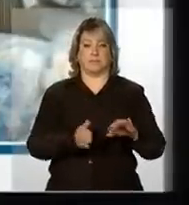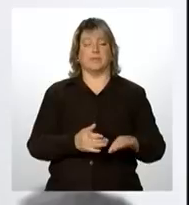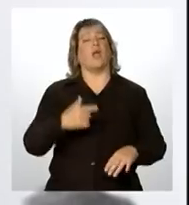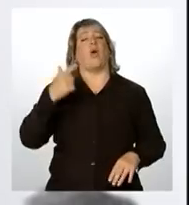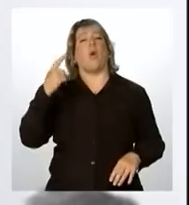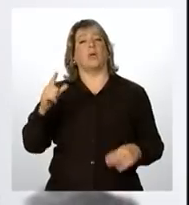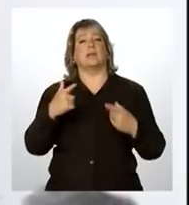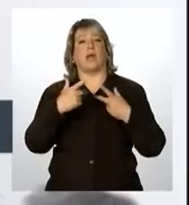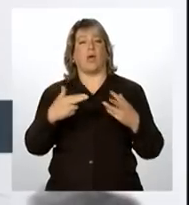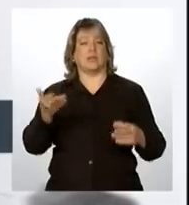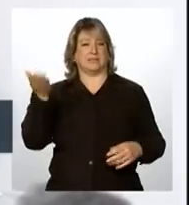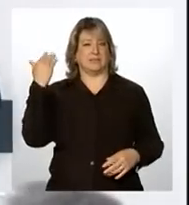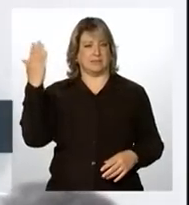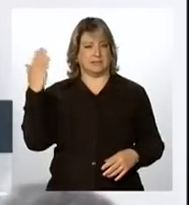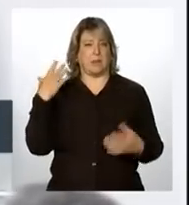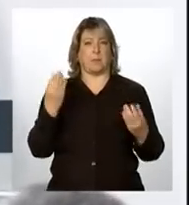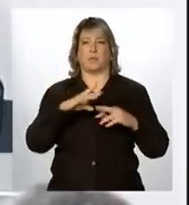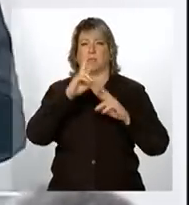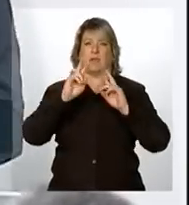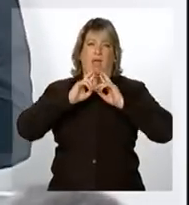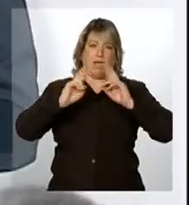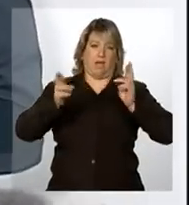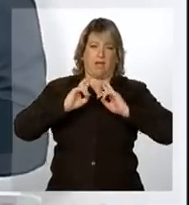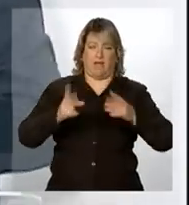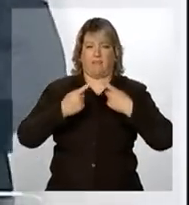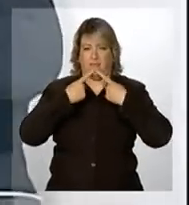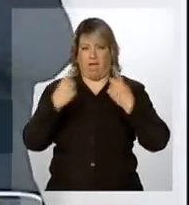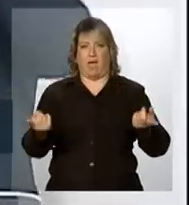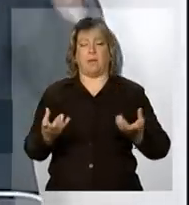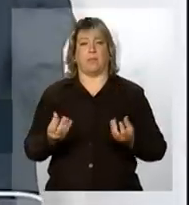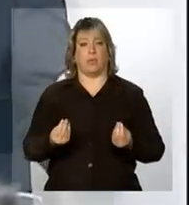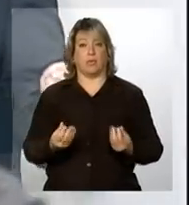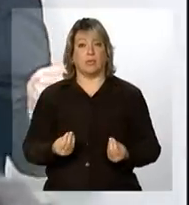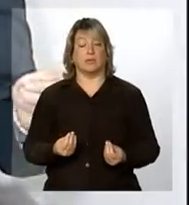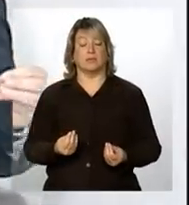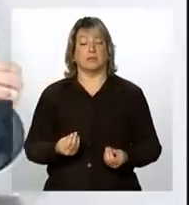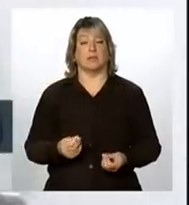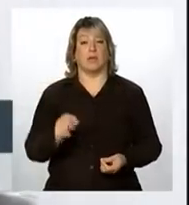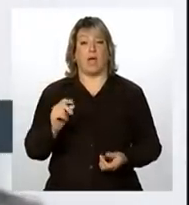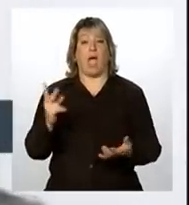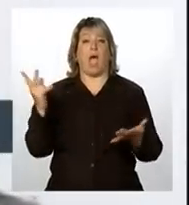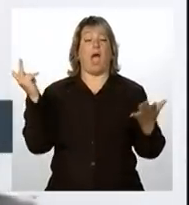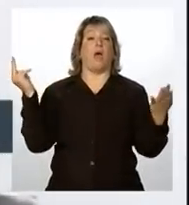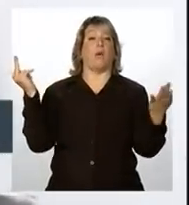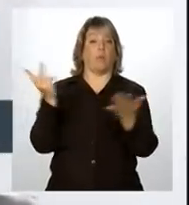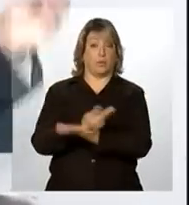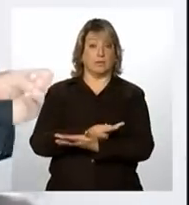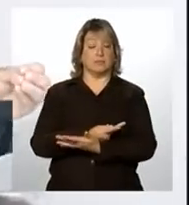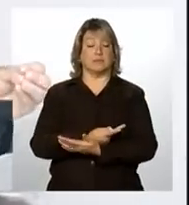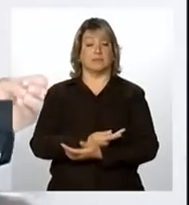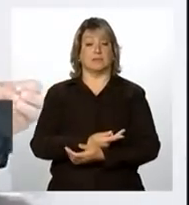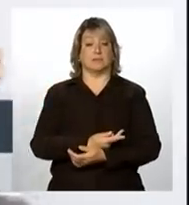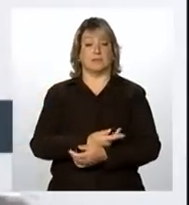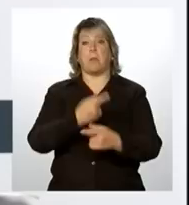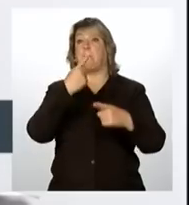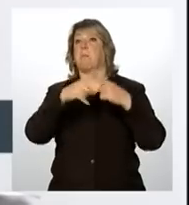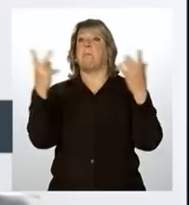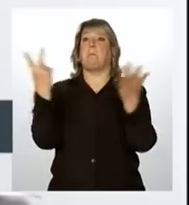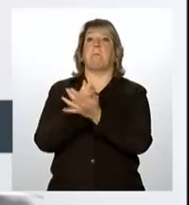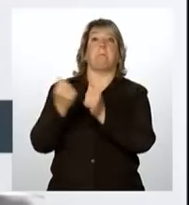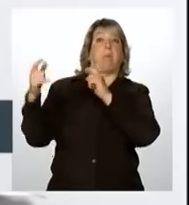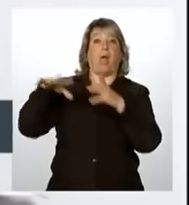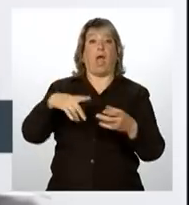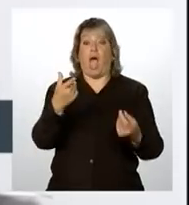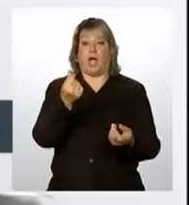criticado, sobretudo pelos órgãos de controle. Ocorria o evento, tinha que mandar o dinheiro para